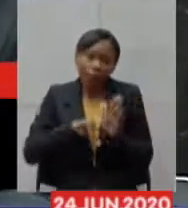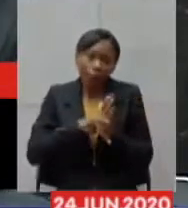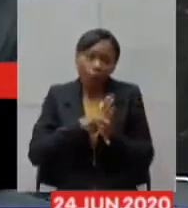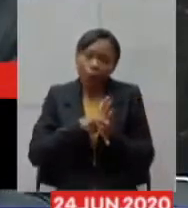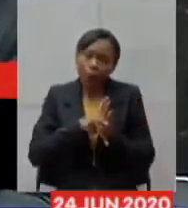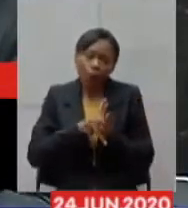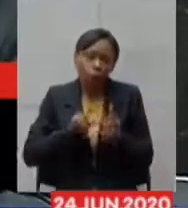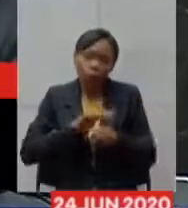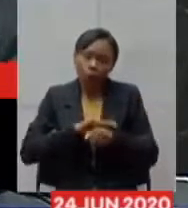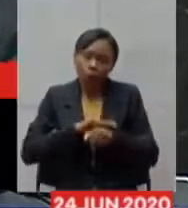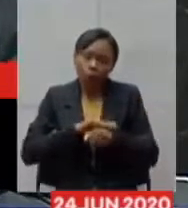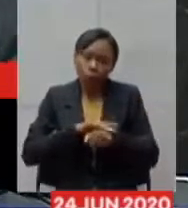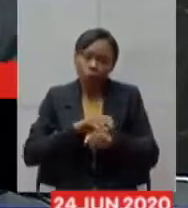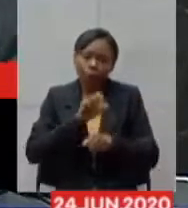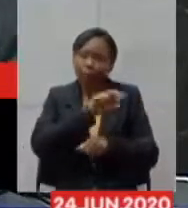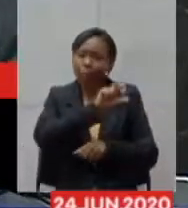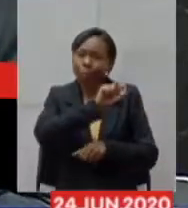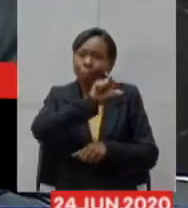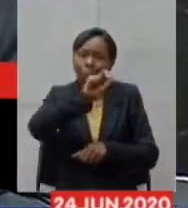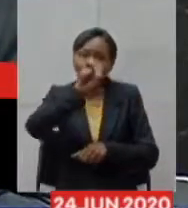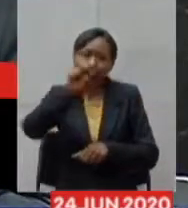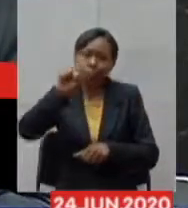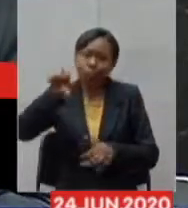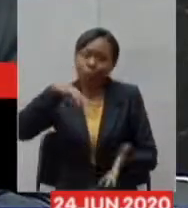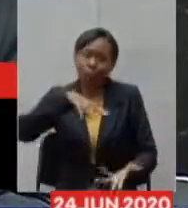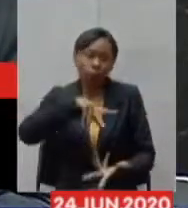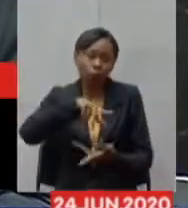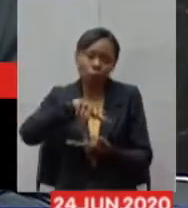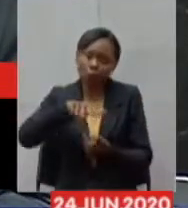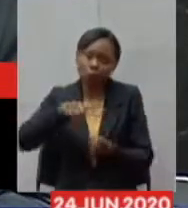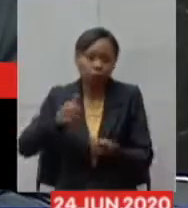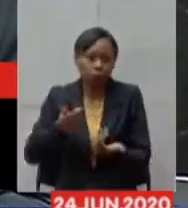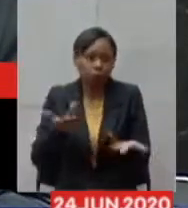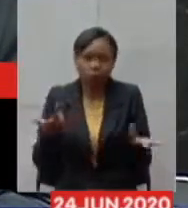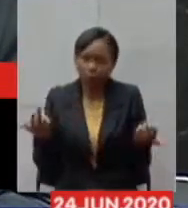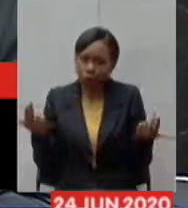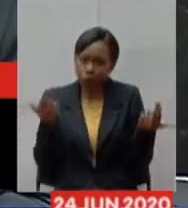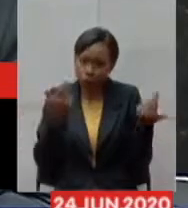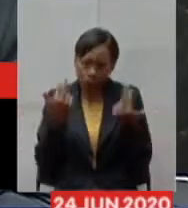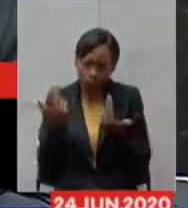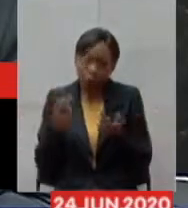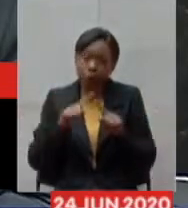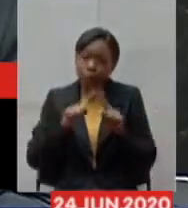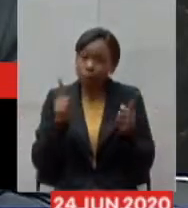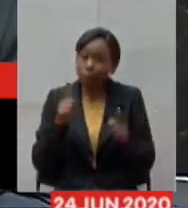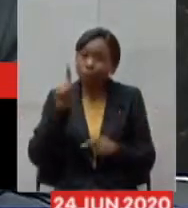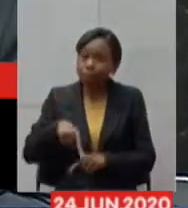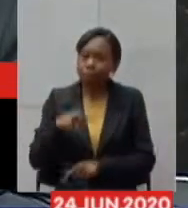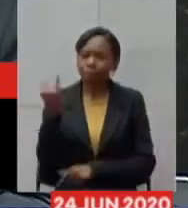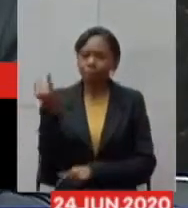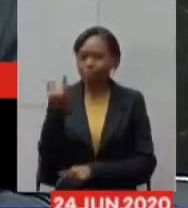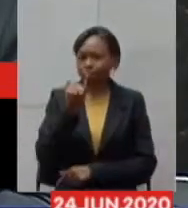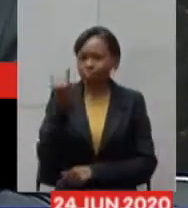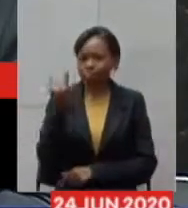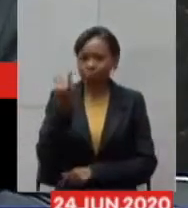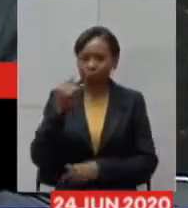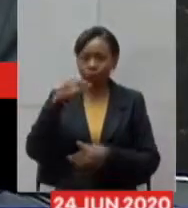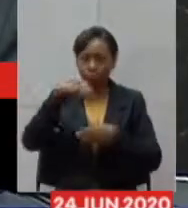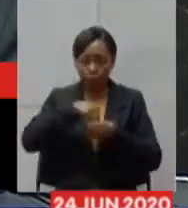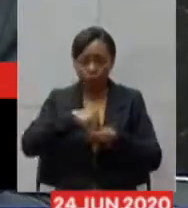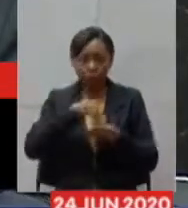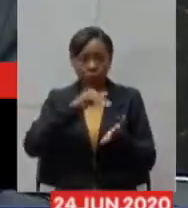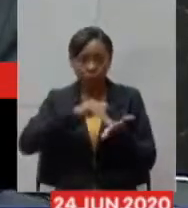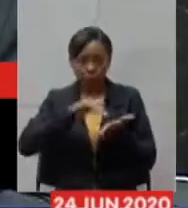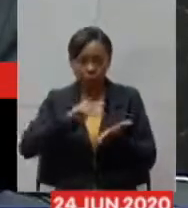dessas viroses que atacam muito o pulmão só que é muito importante que as secretarias de